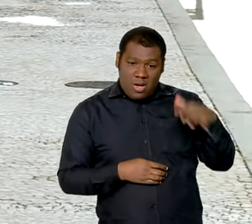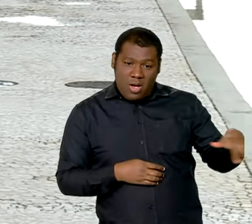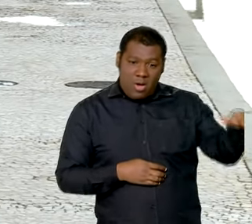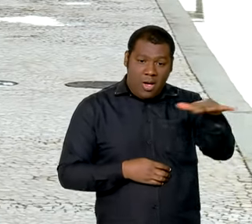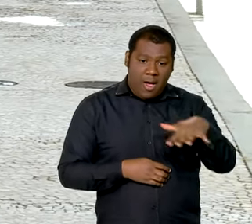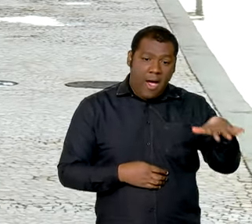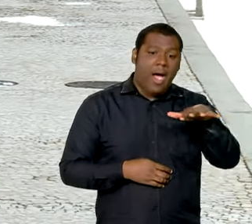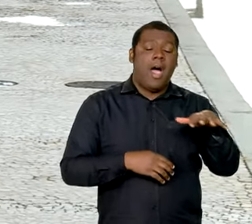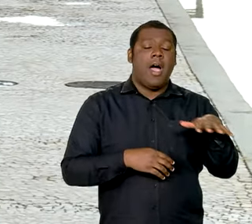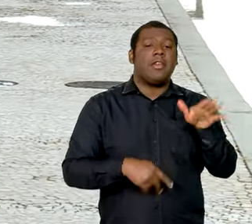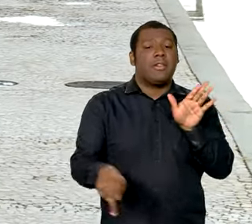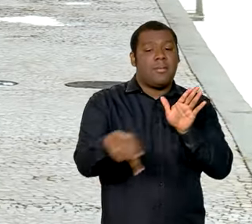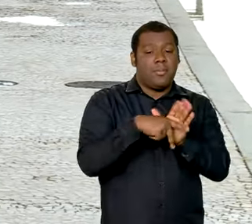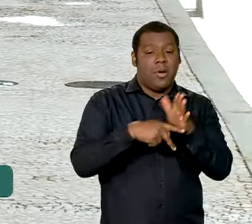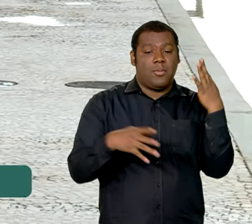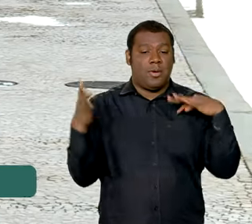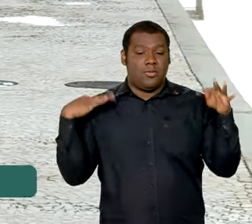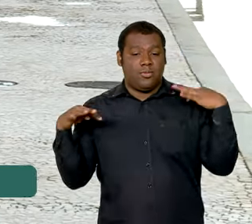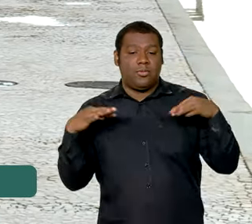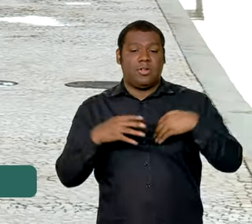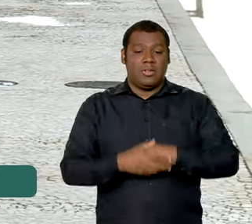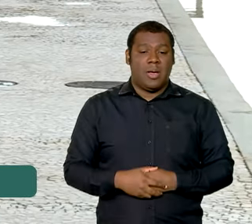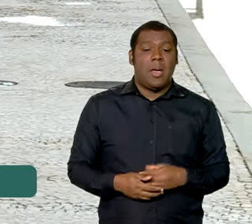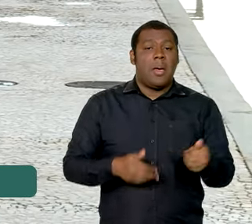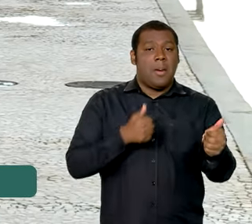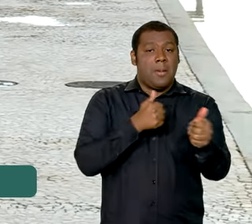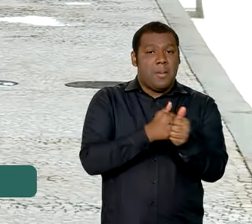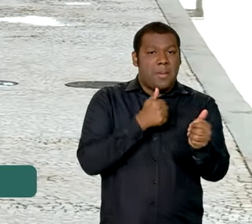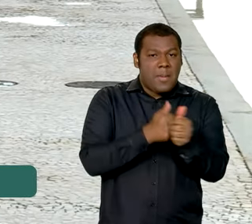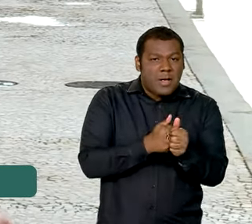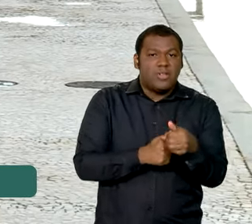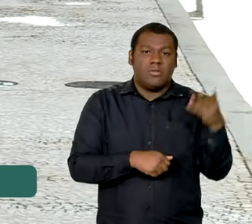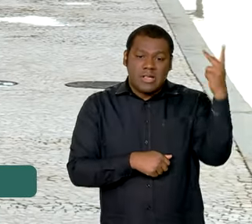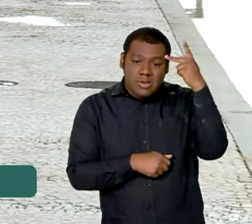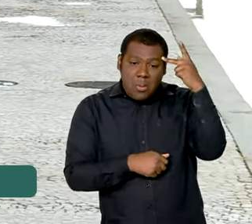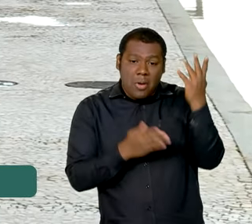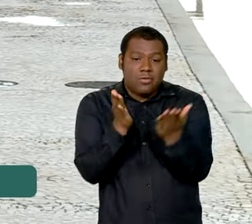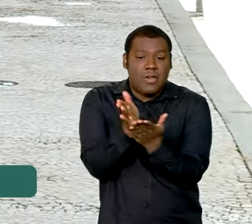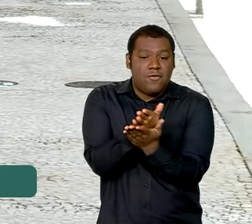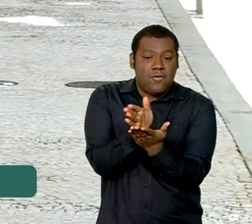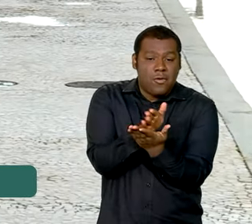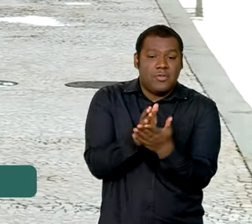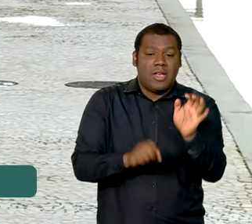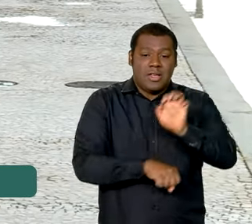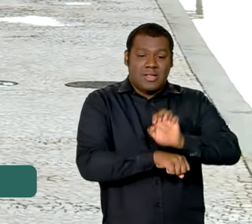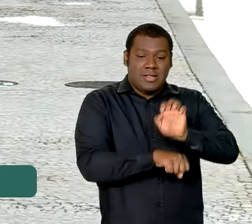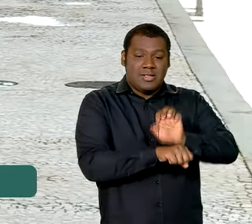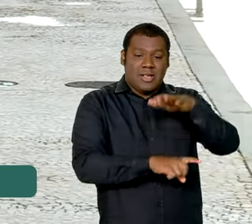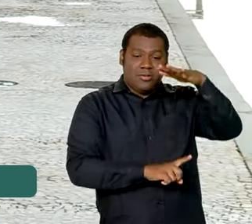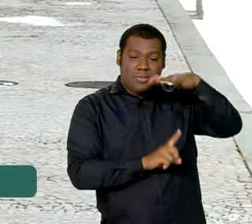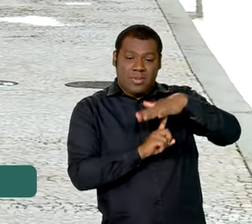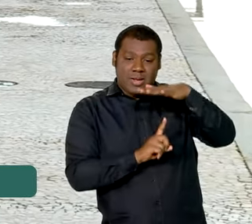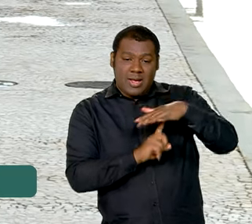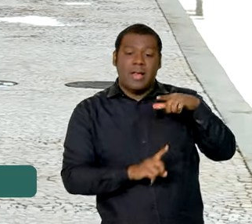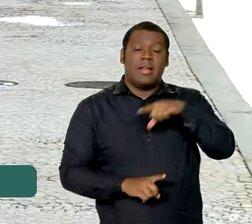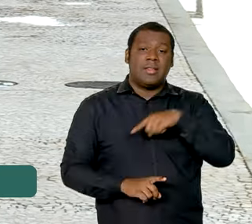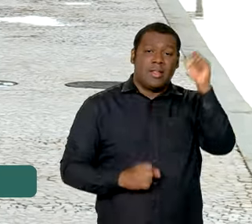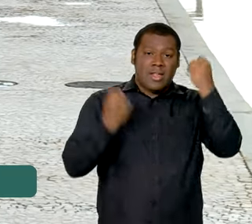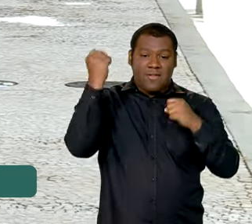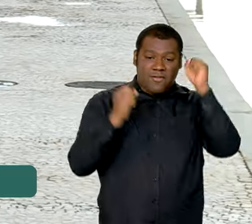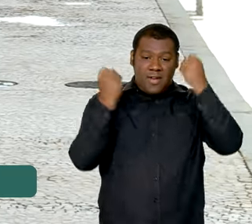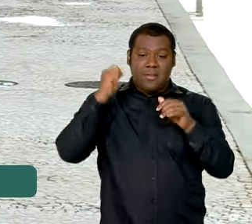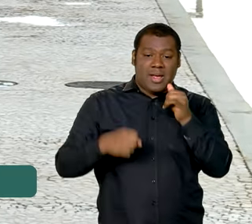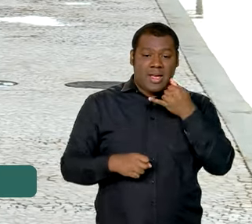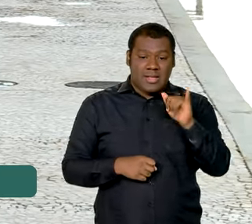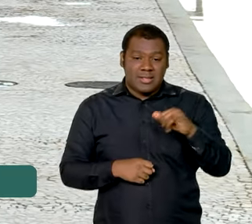turístico. O local, que fica próximo à divisa com o Paraná, compreende o reservatório da usina hidrelétrica de Jurumirim e